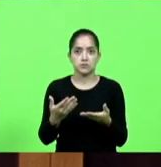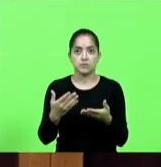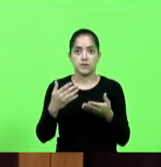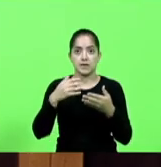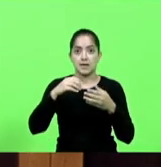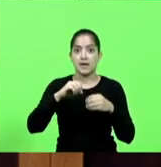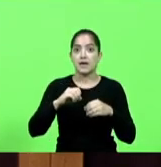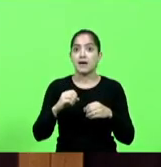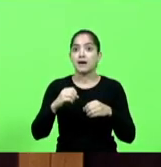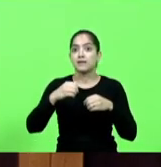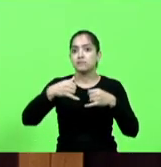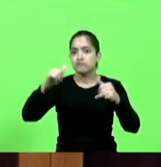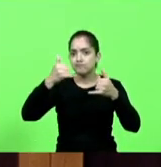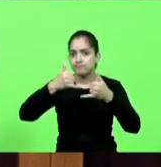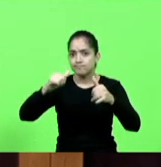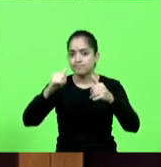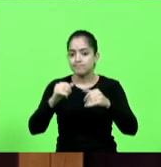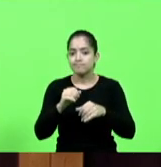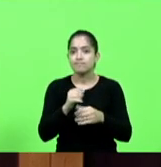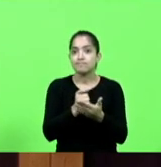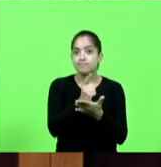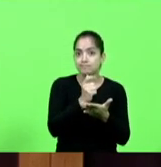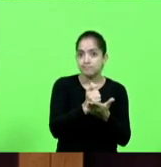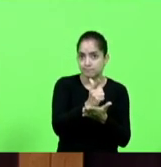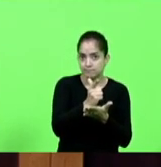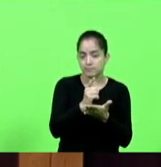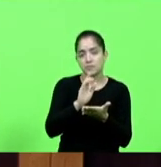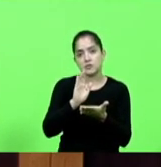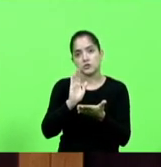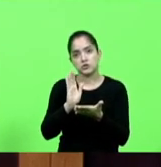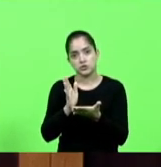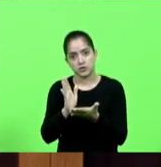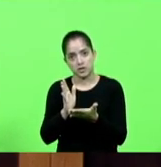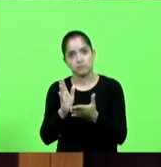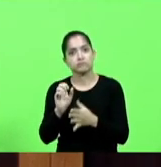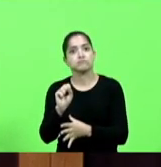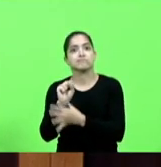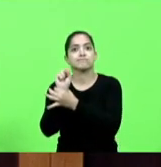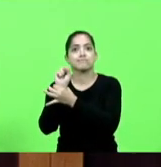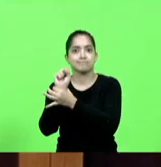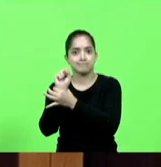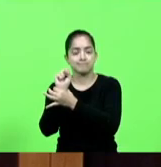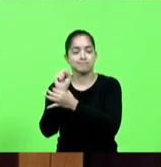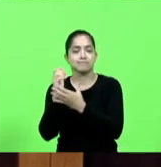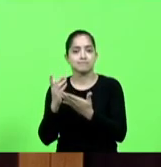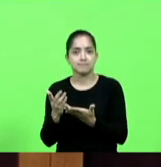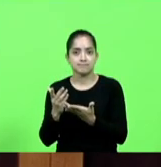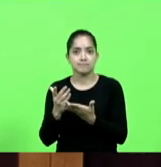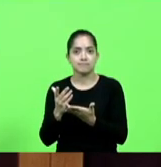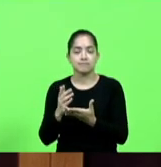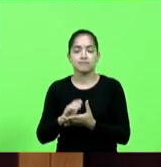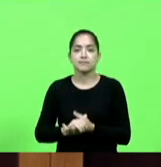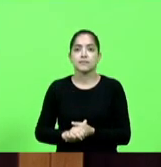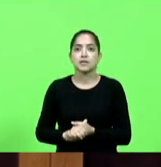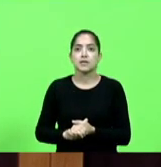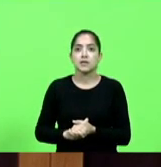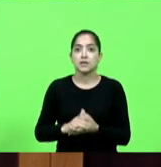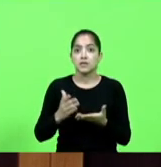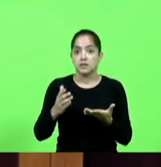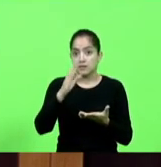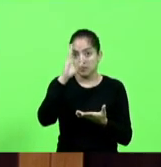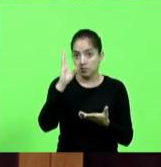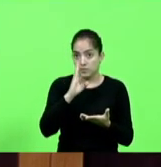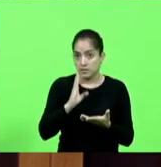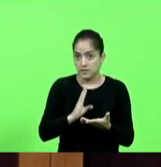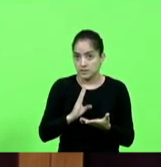produzida será comprada isto já é uma pequena garantia mas é uma garantia e o Brasil não pode abrir mão